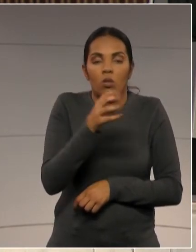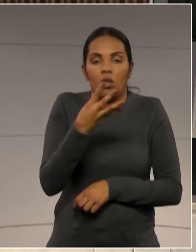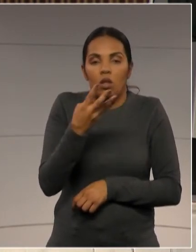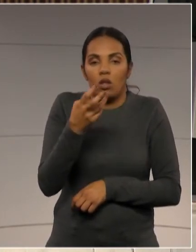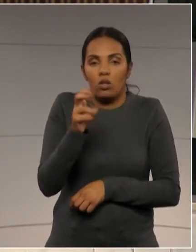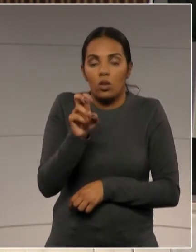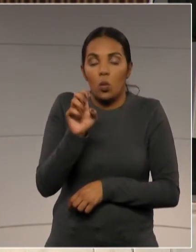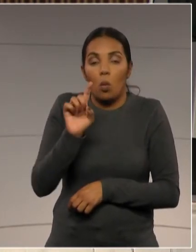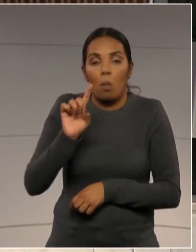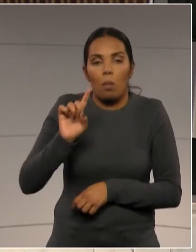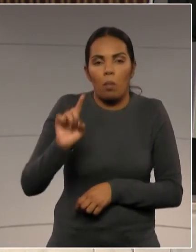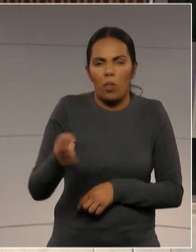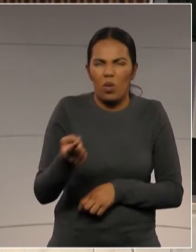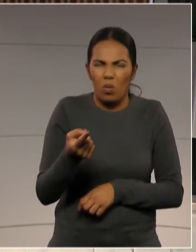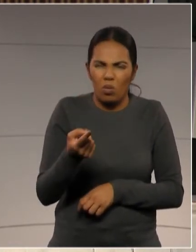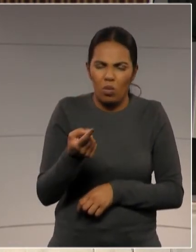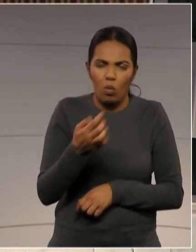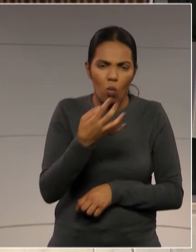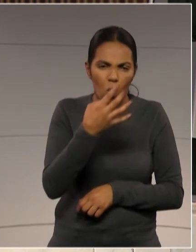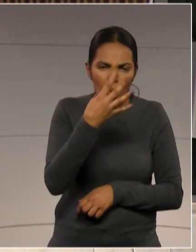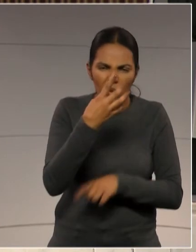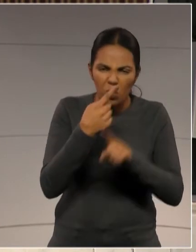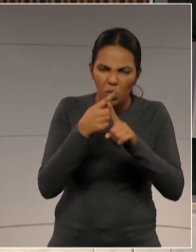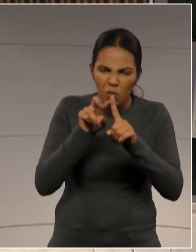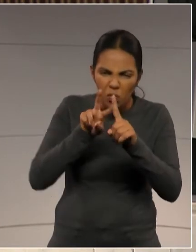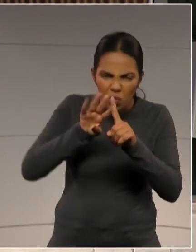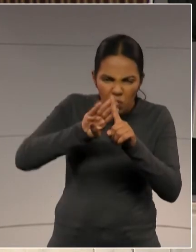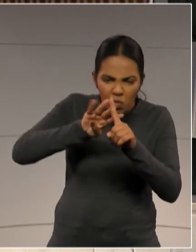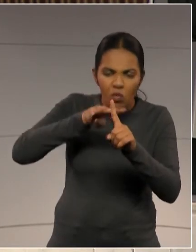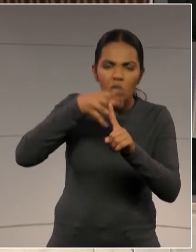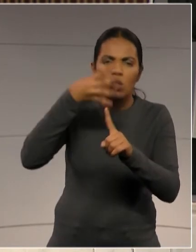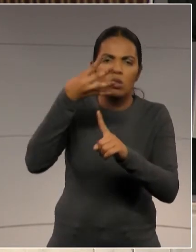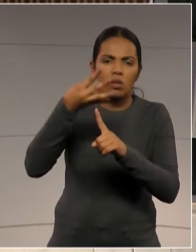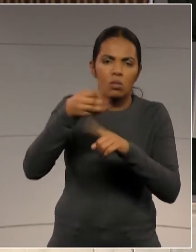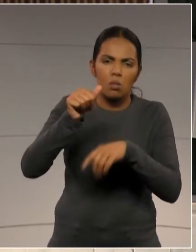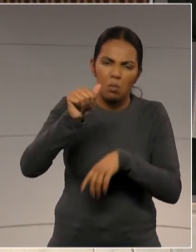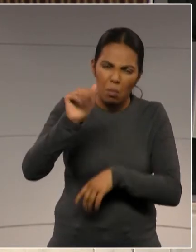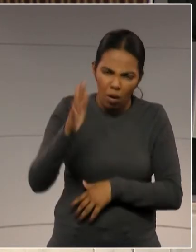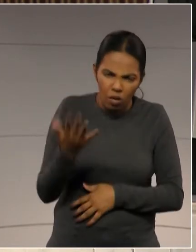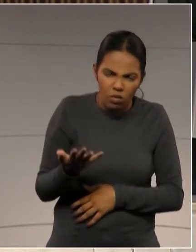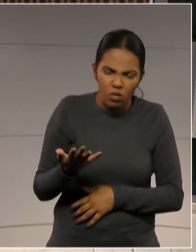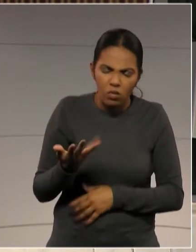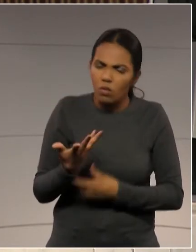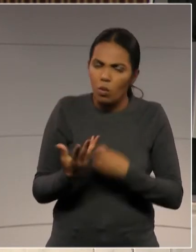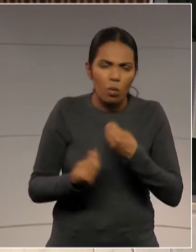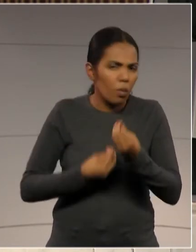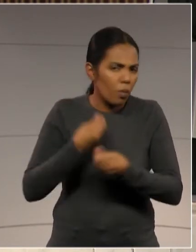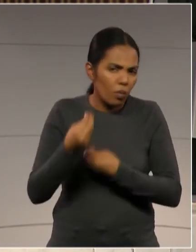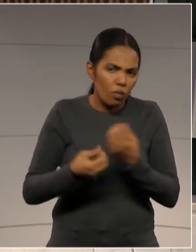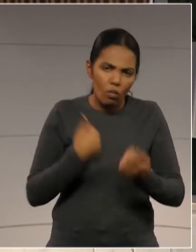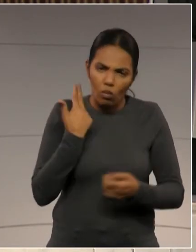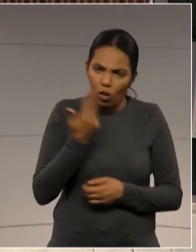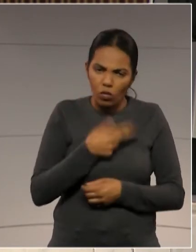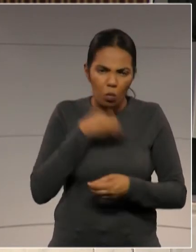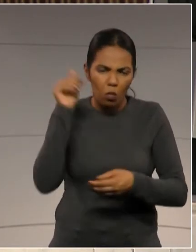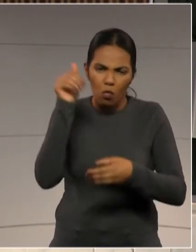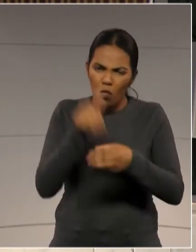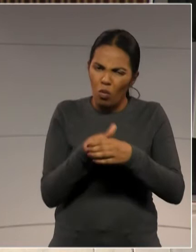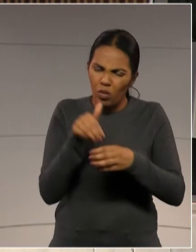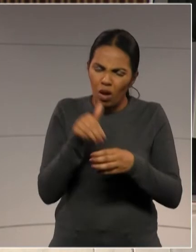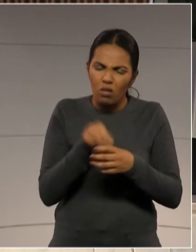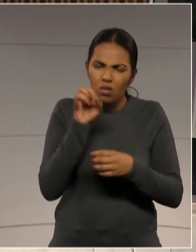seja, quatro vezes maior que o anunciado pelo governo. Como que nós podemos votar algo que tem